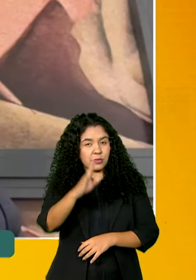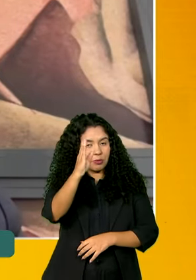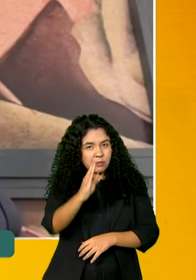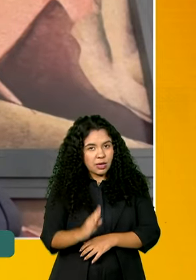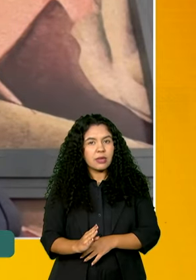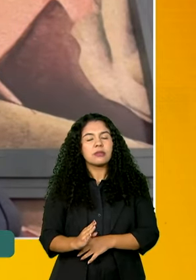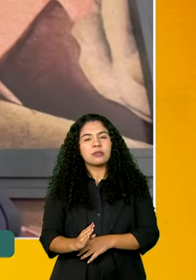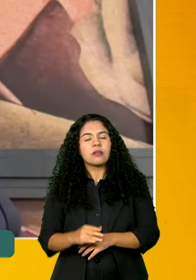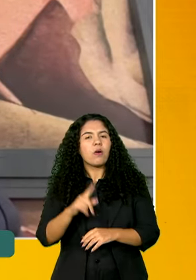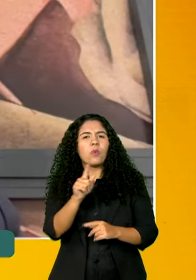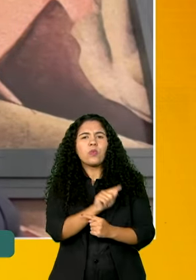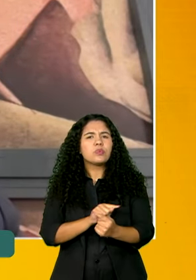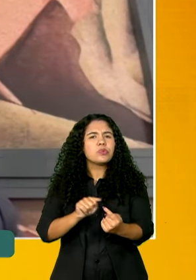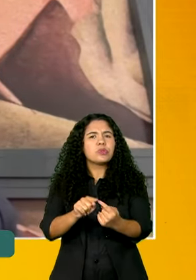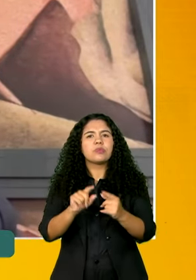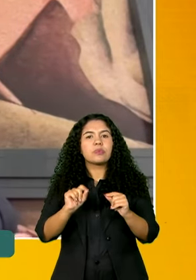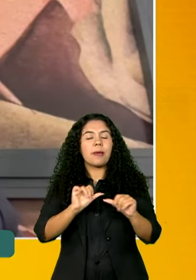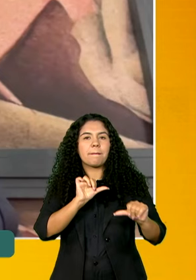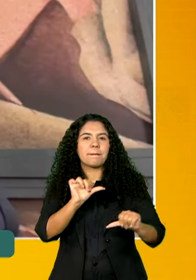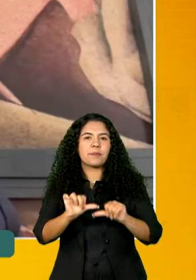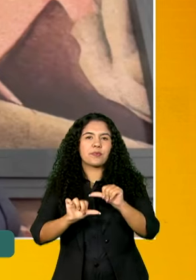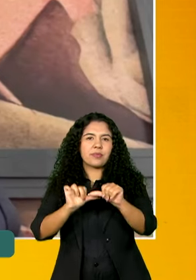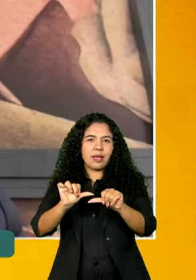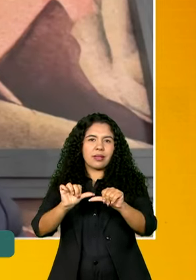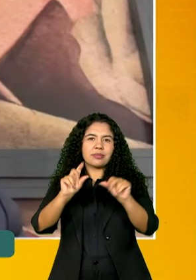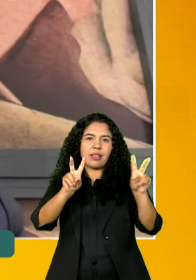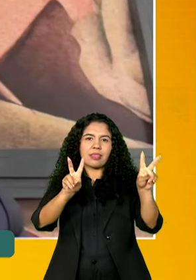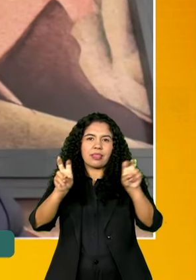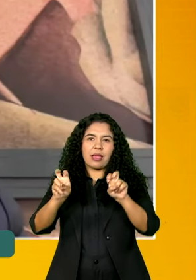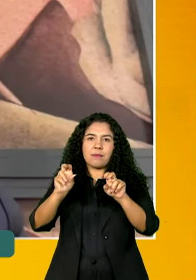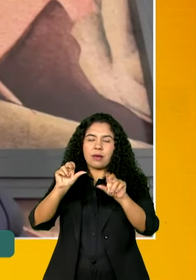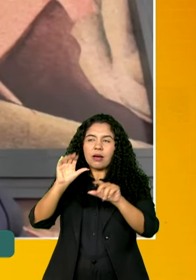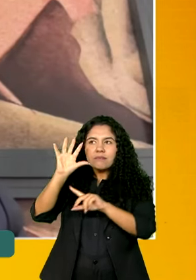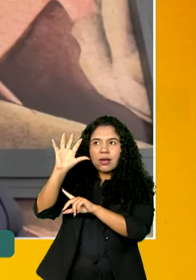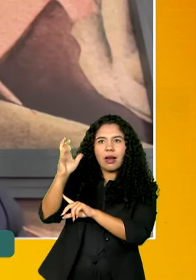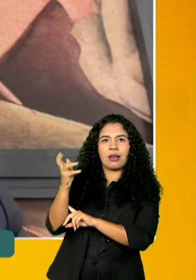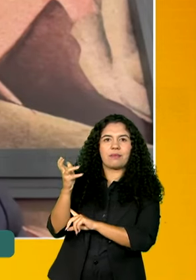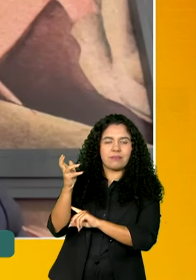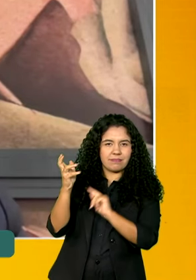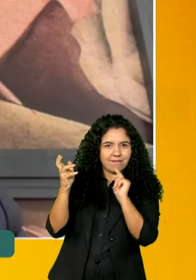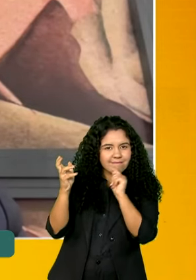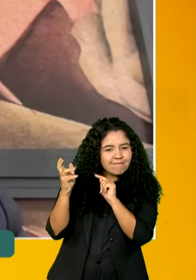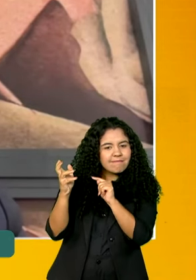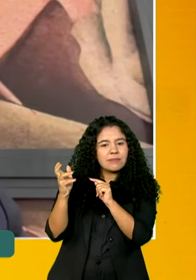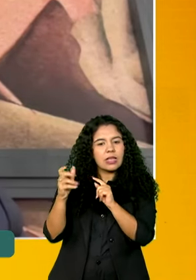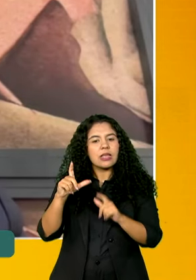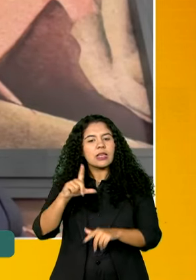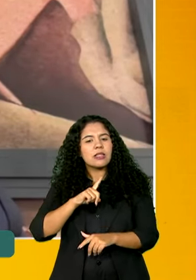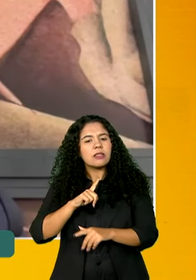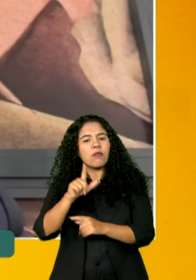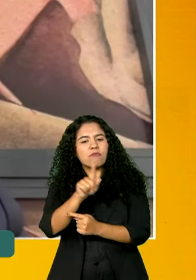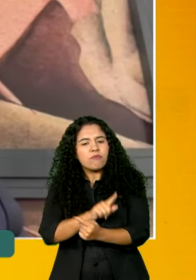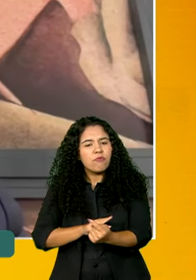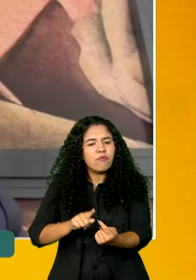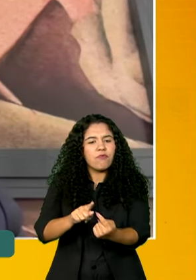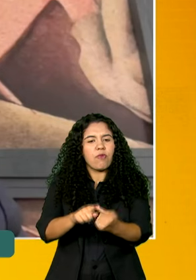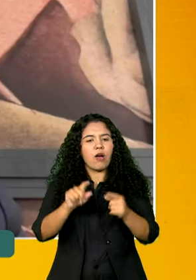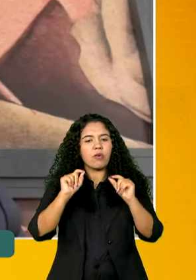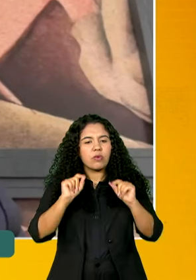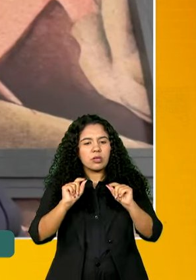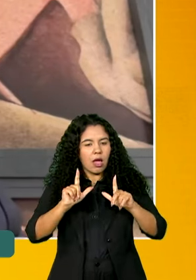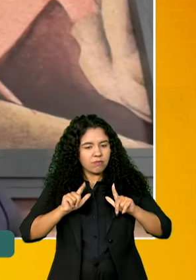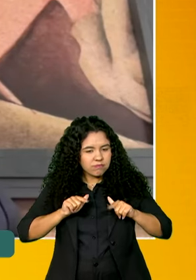nas mudanças climáticas. A gente quer desenvolver um Hackathon que tenha como foco combater a